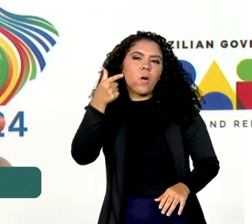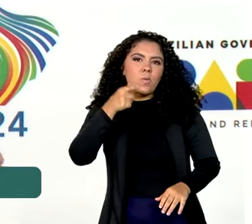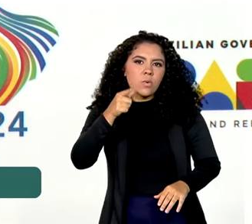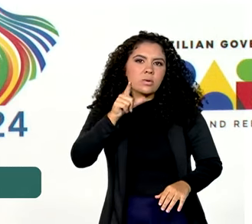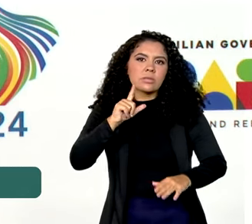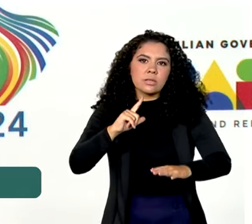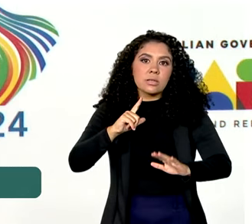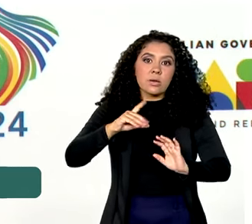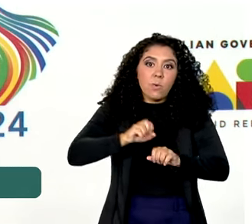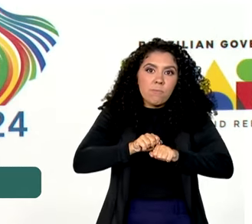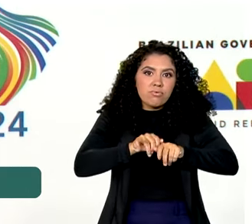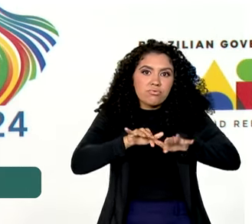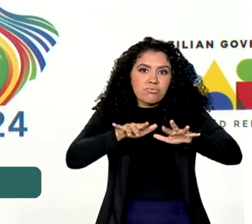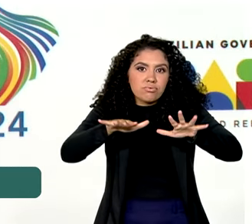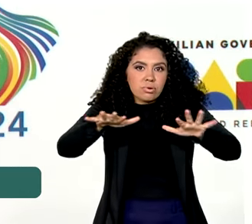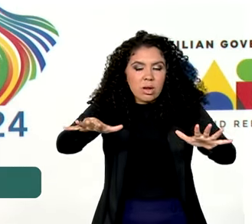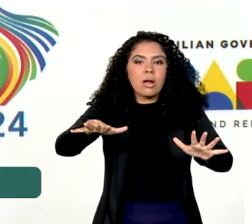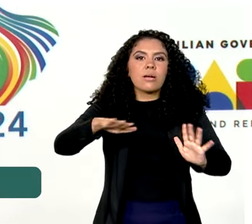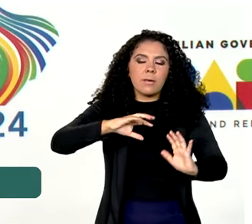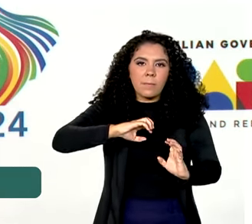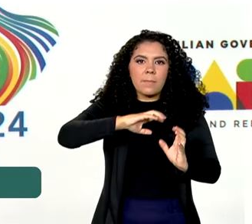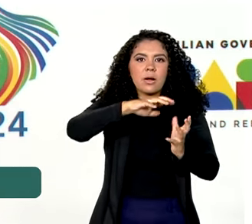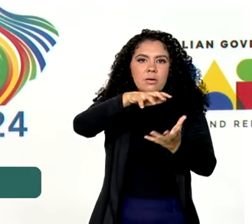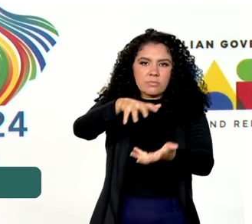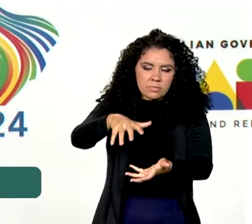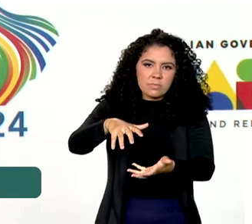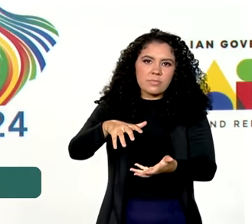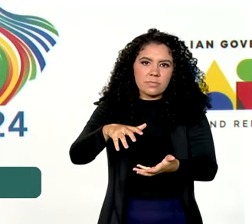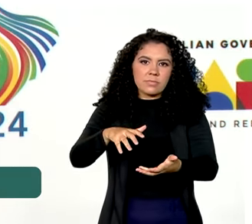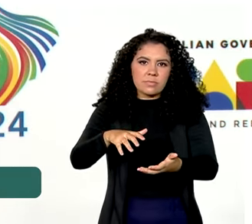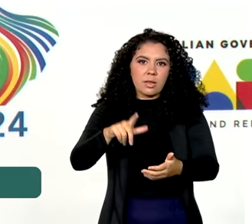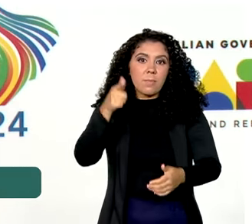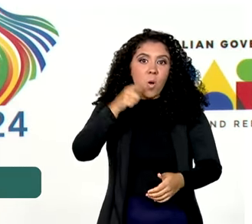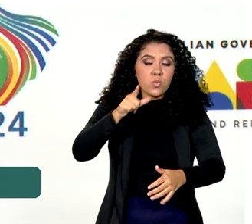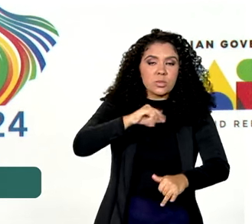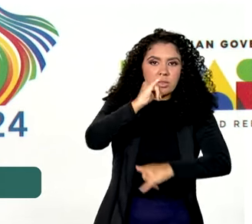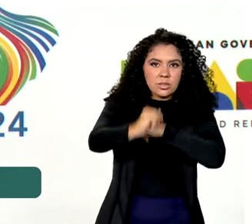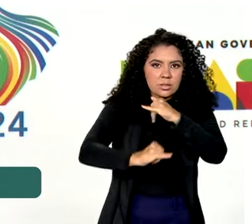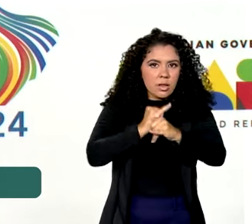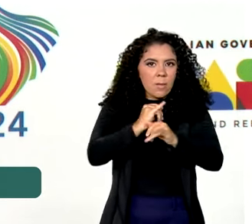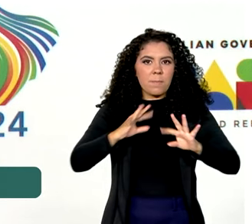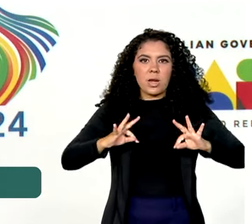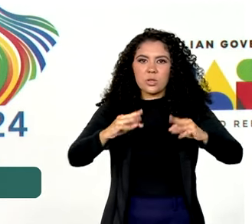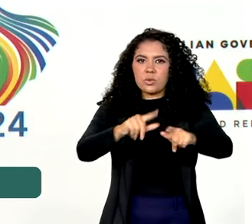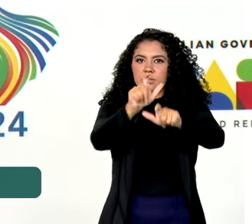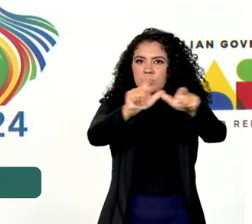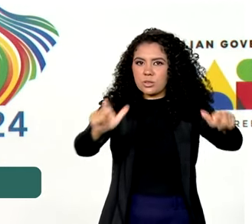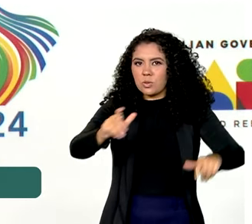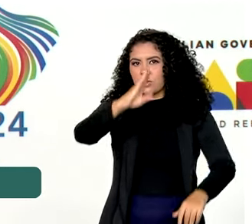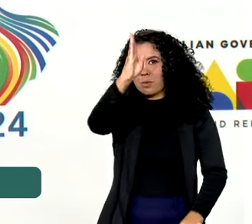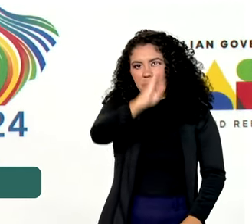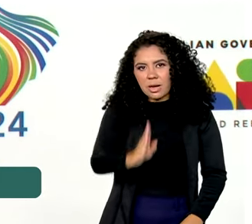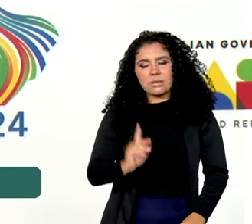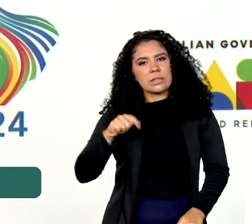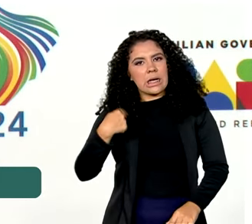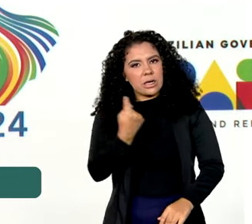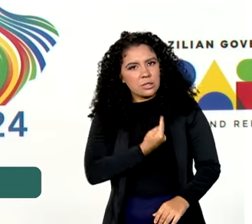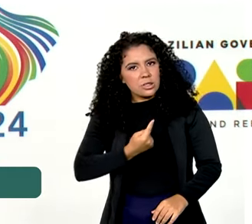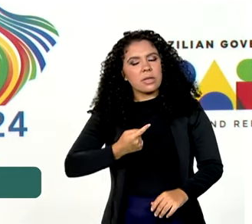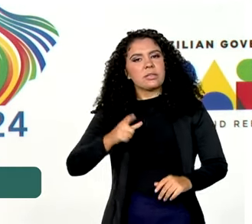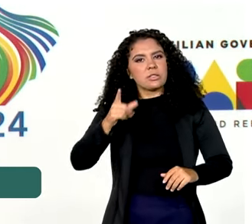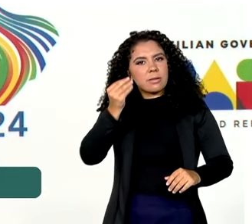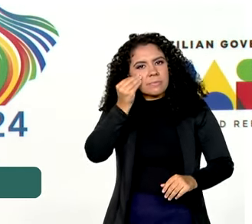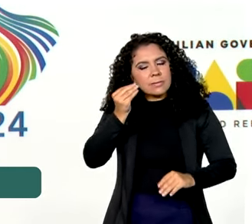universalidade, para levar a universalidade da conectividade a todos os brasileiros. Estamos trabalhando de forma